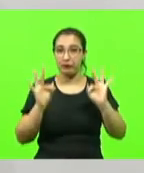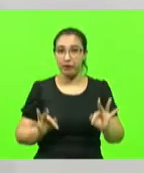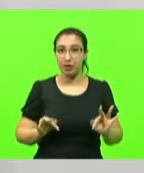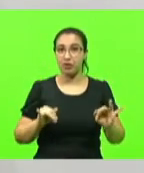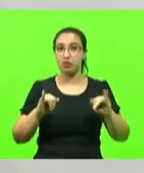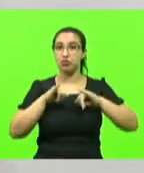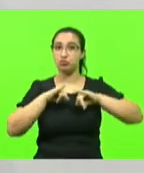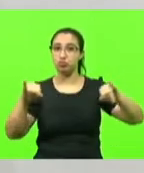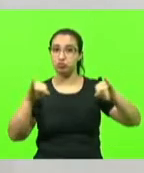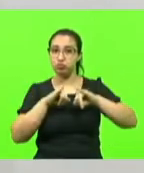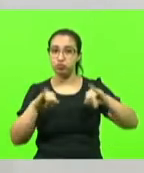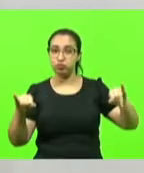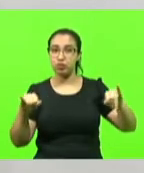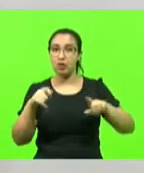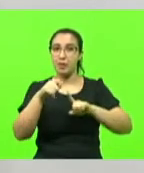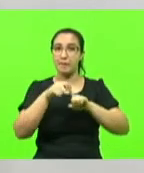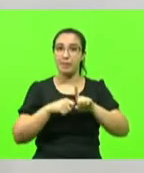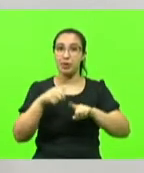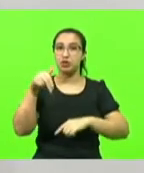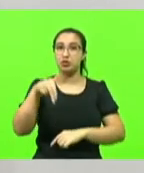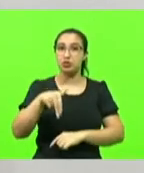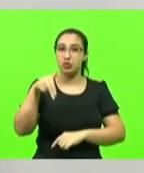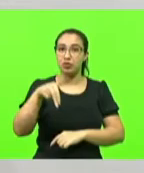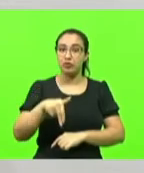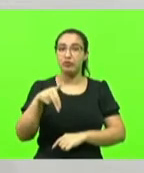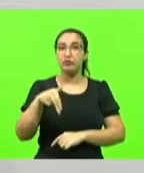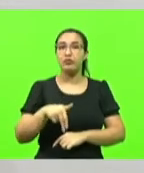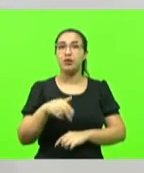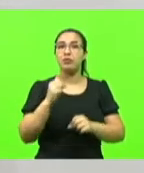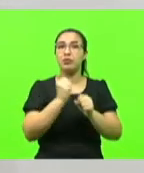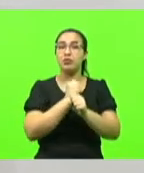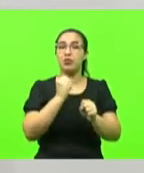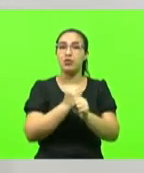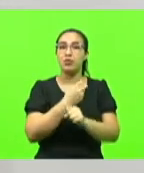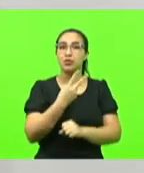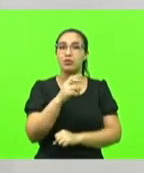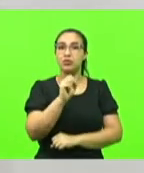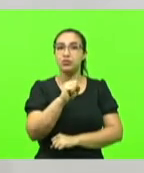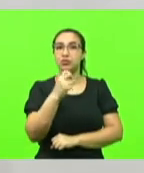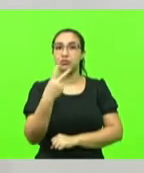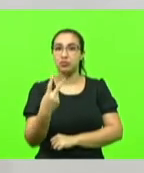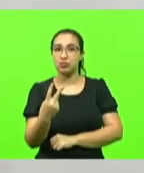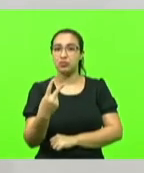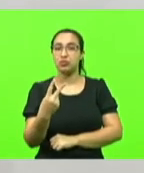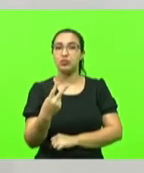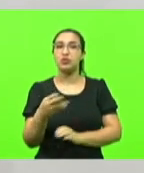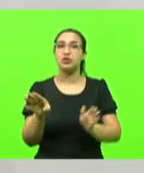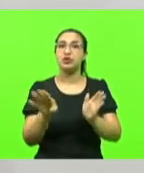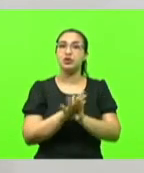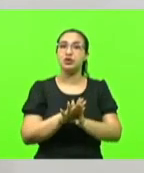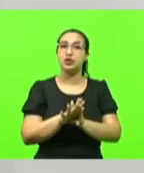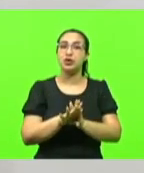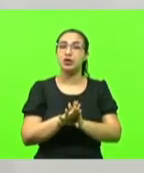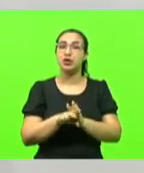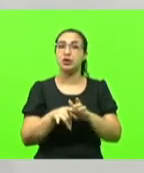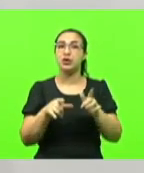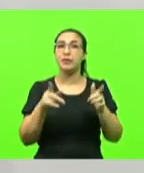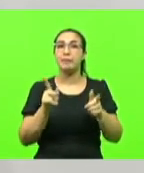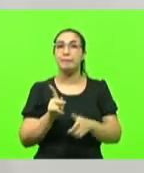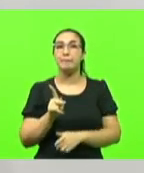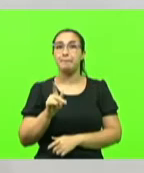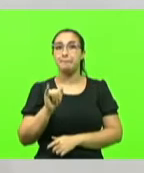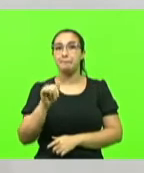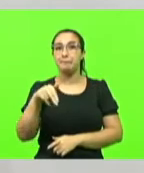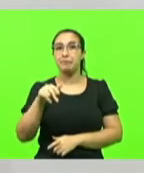de que no mês de novembro as obras da BR-282 deputado Escudilar que vão chegar a Pinhalzinho que é aquele